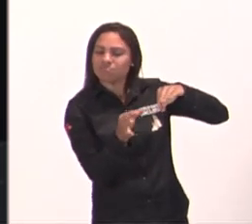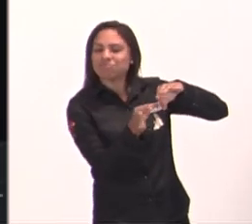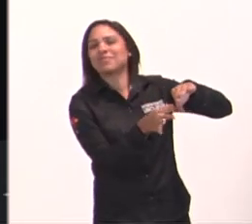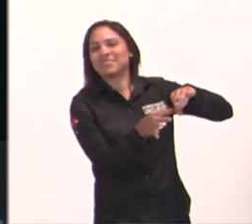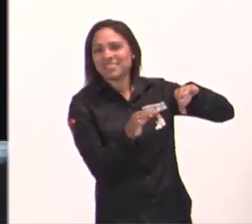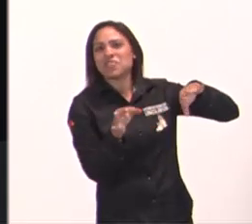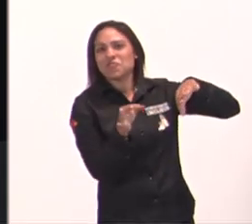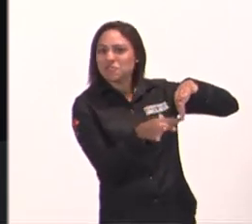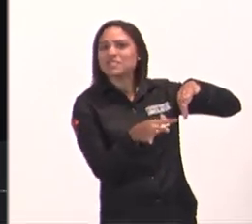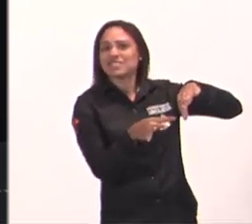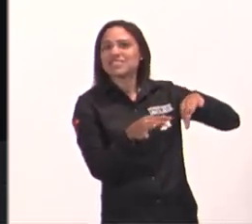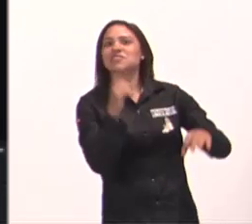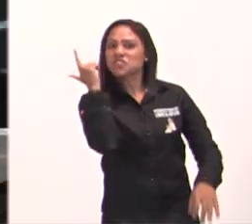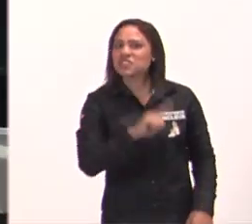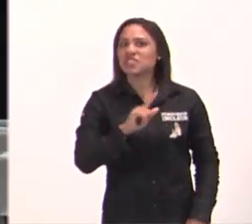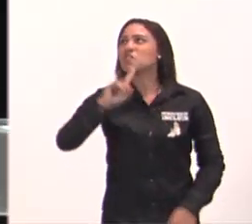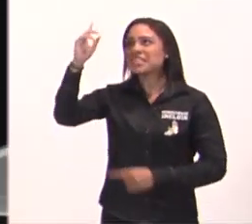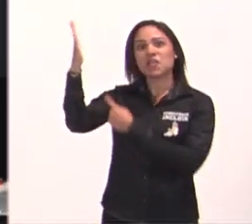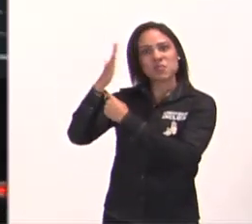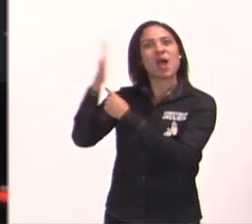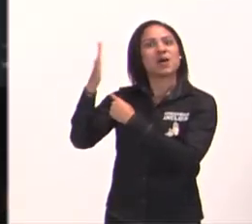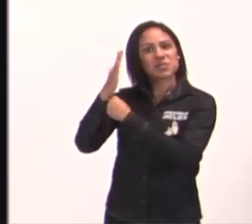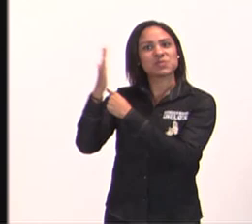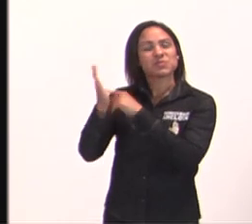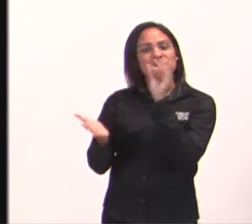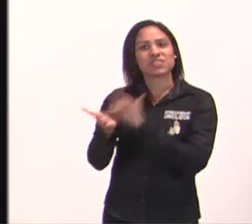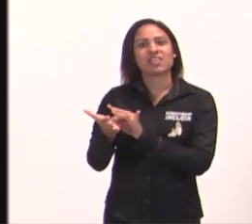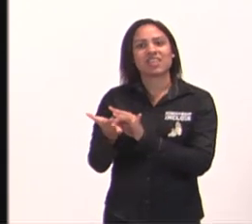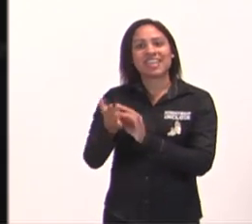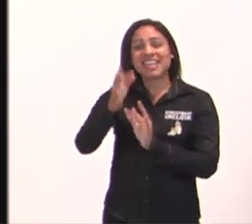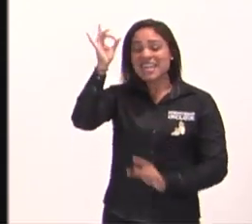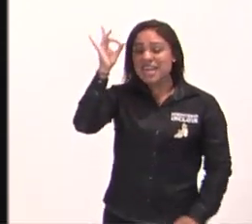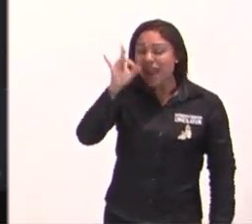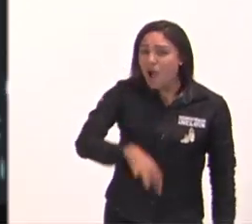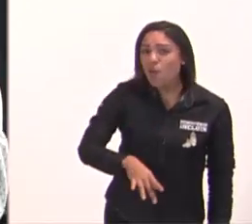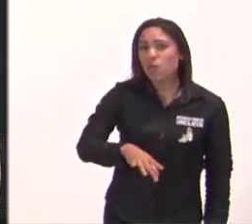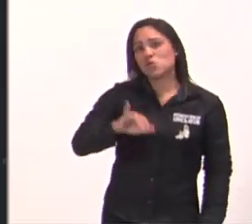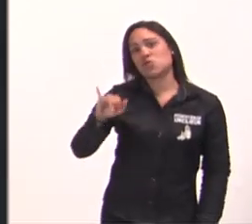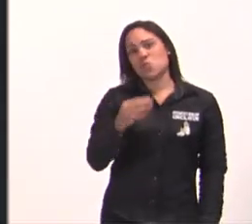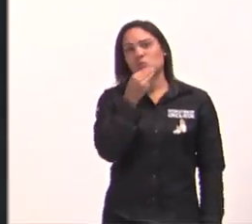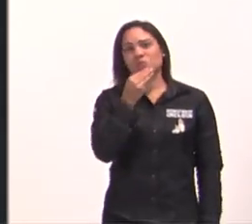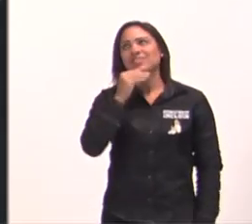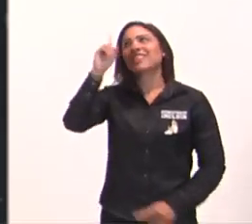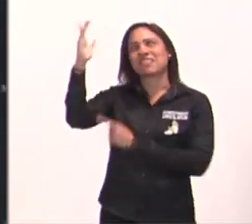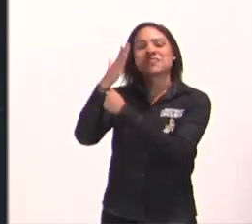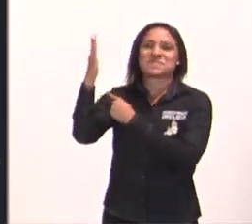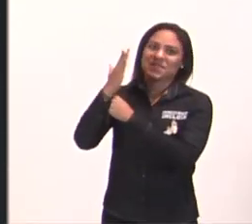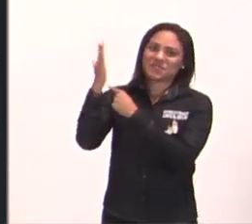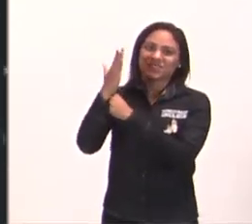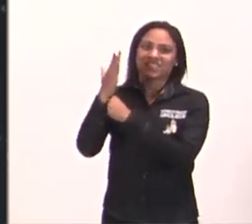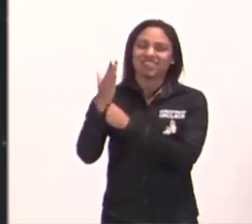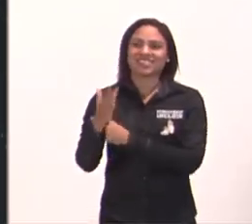vitória, Deus age no romper da manhã, na última hora, agora tem gente, que, olhou para a